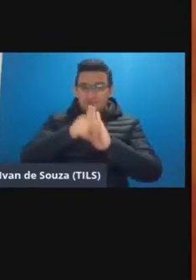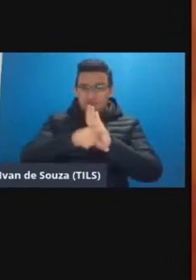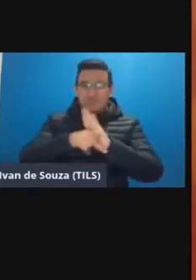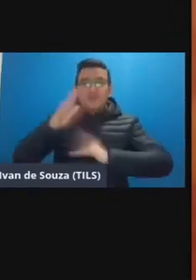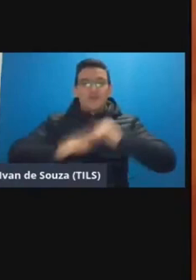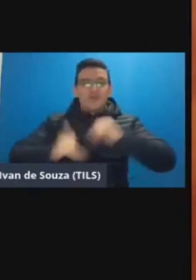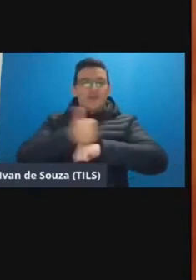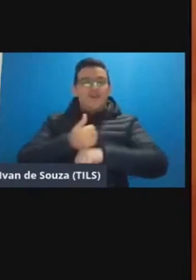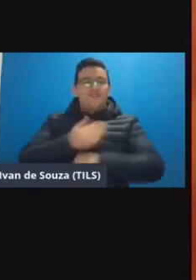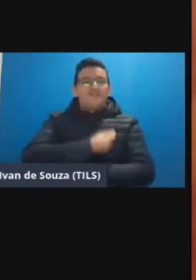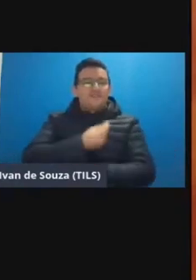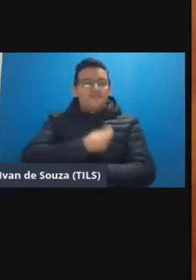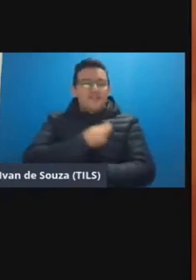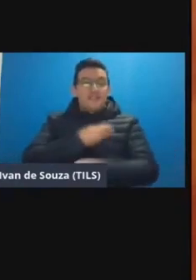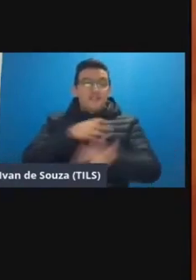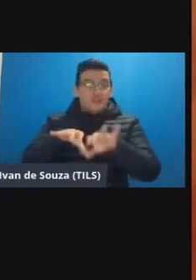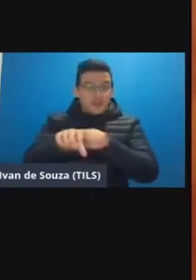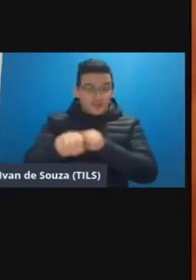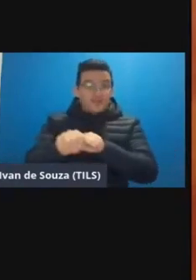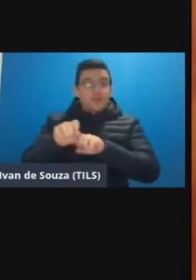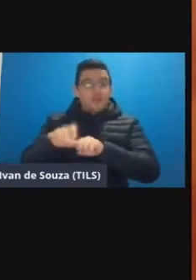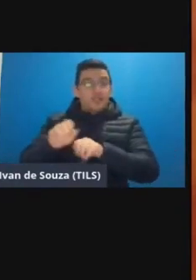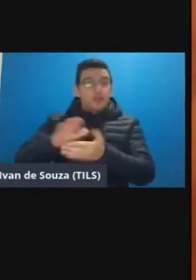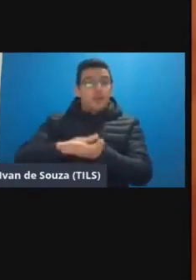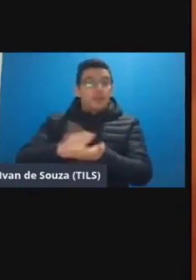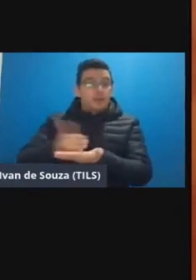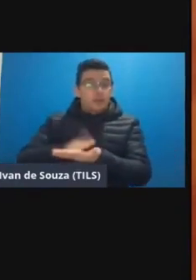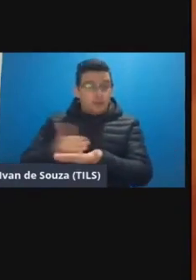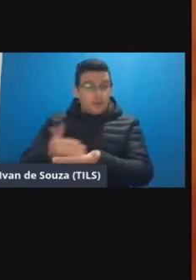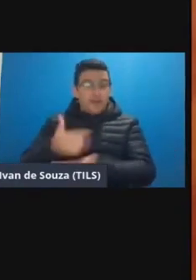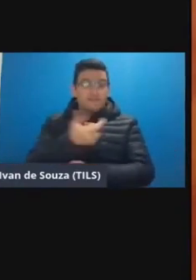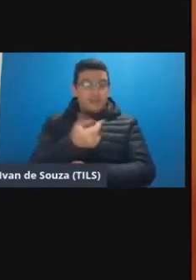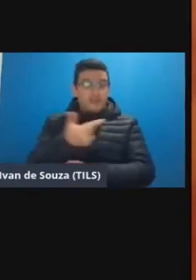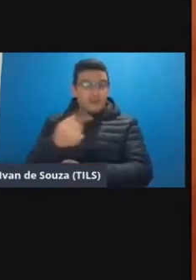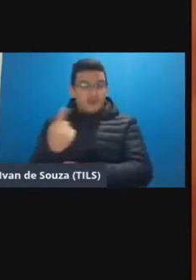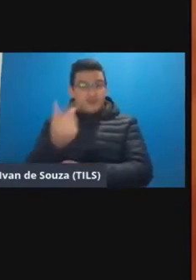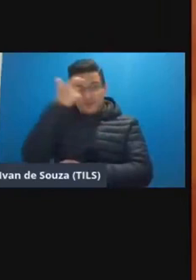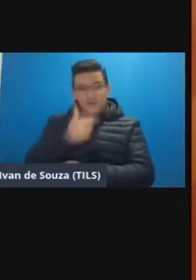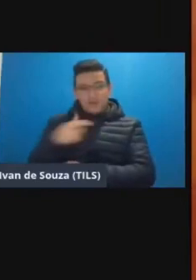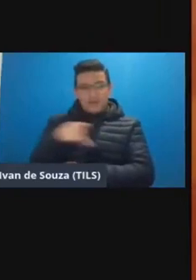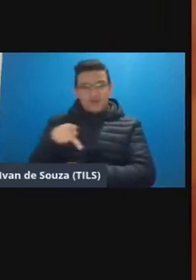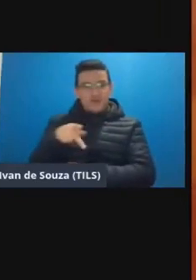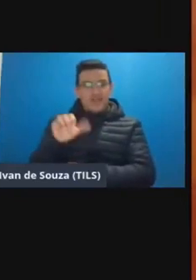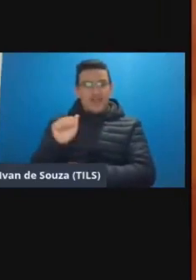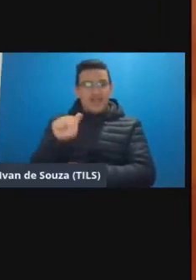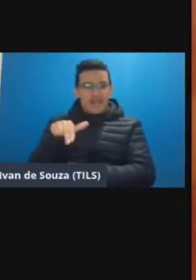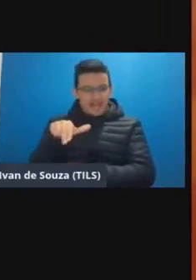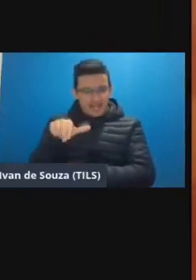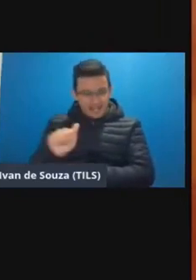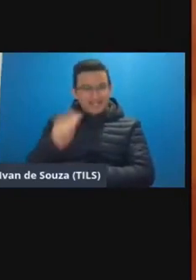vivências formativas para educação híbrida em 2021 eu sou a professora Ana Carolina de Araújo Silva